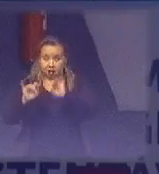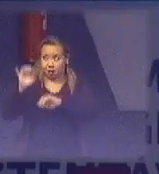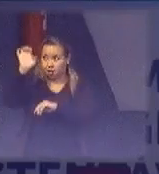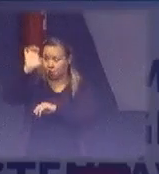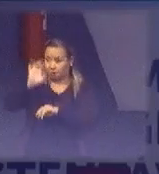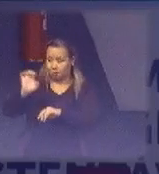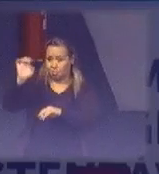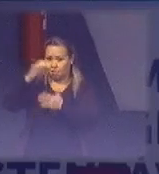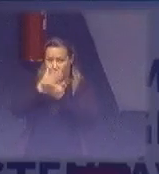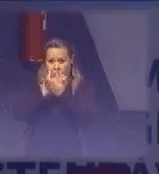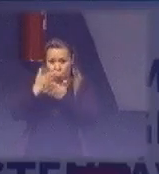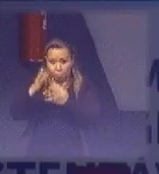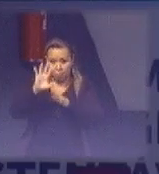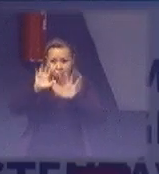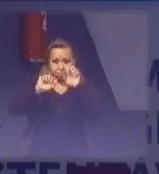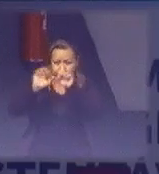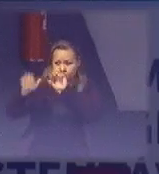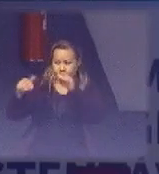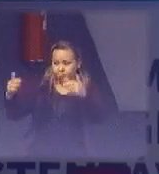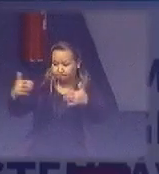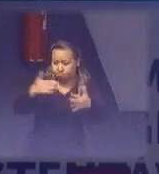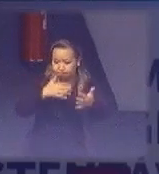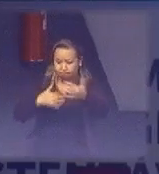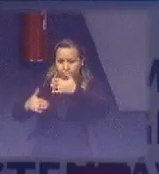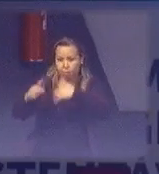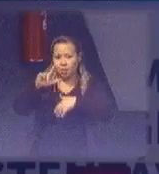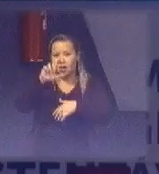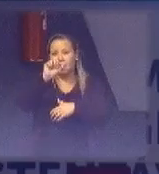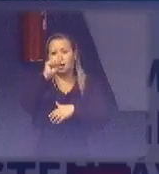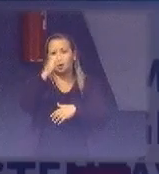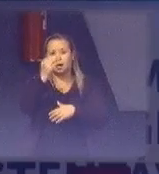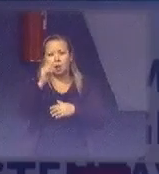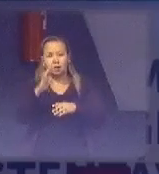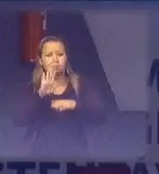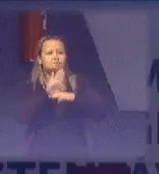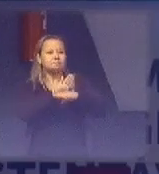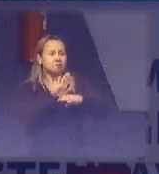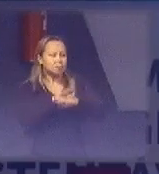comece a arrecadar lacres em favor dessa campanha.